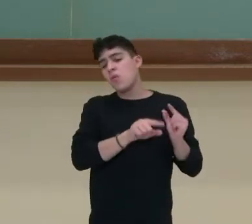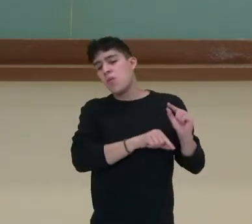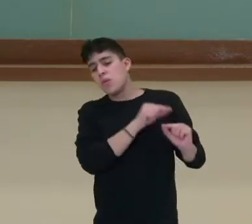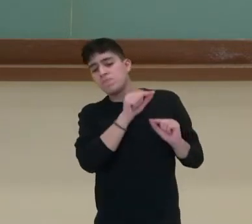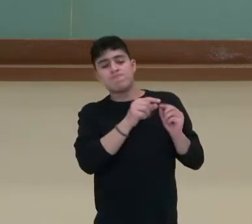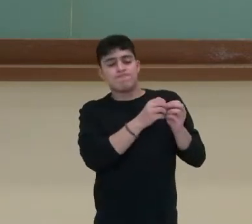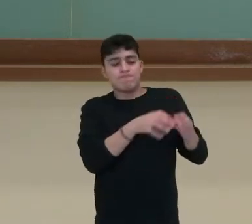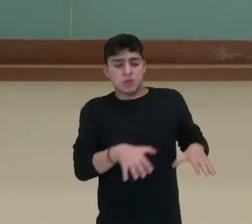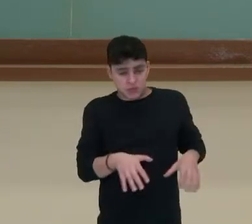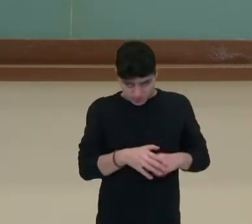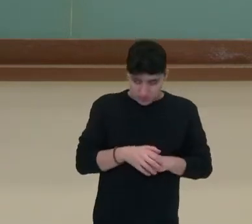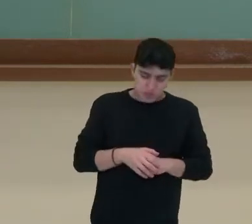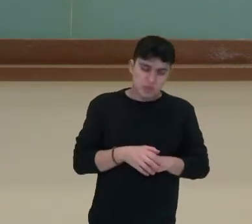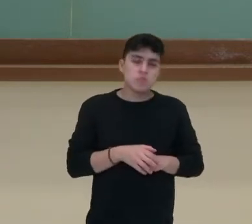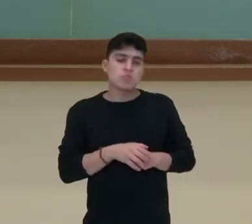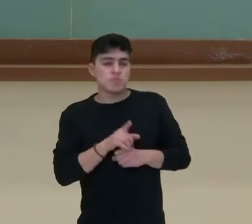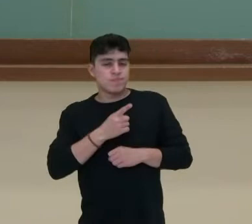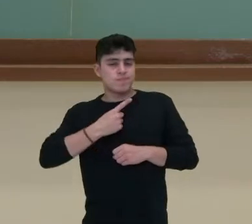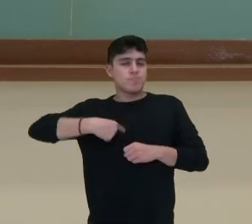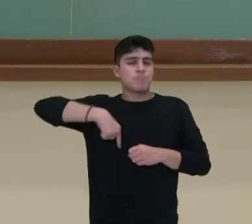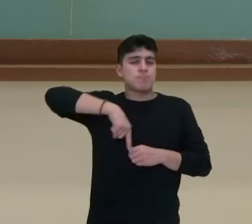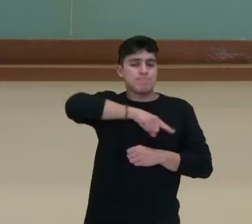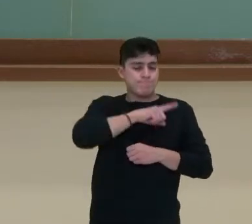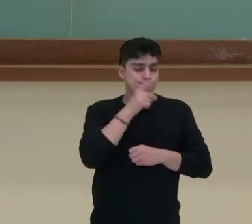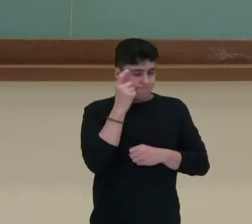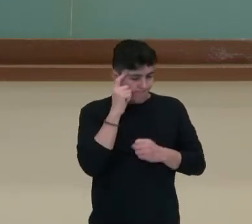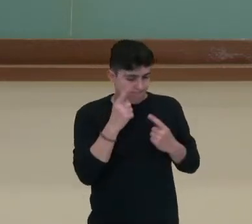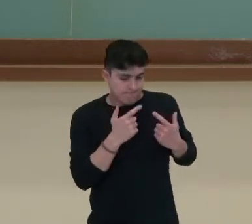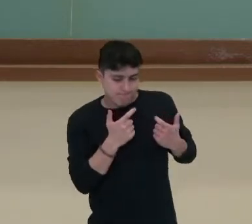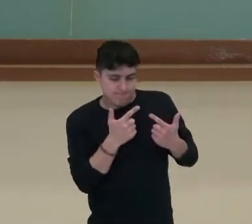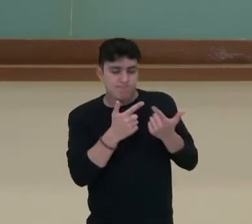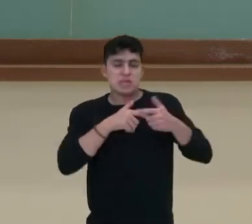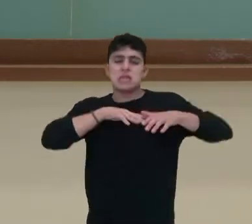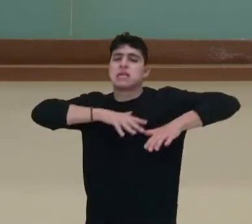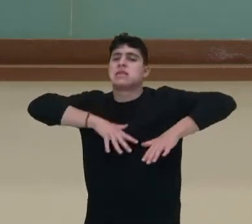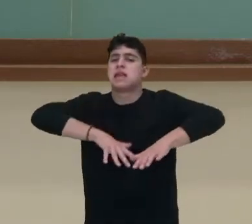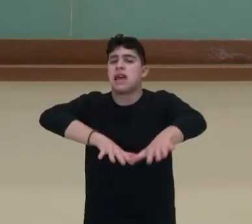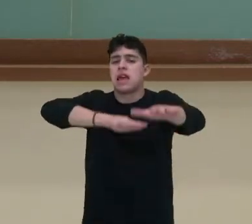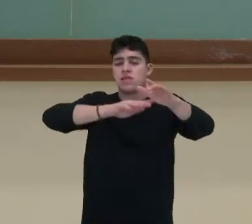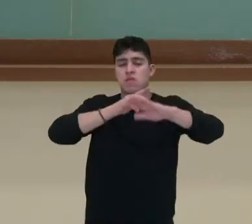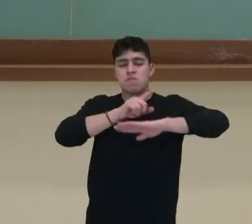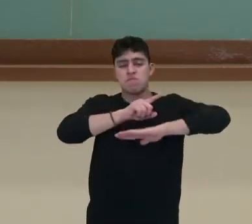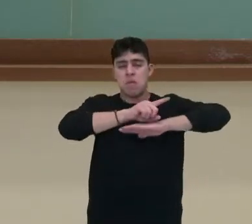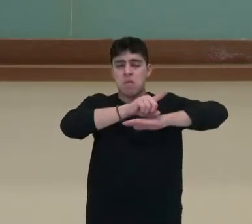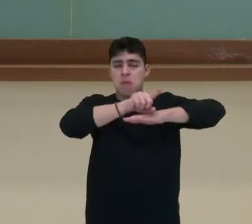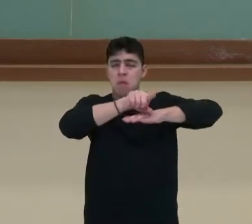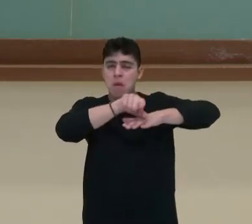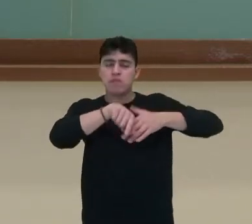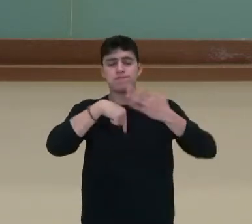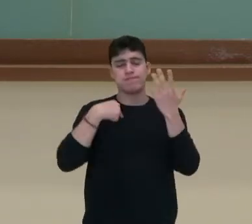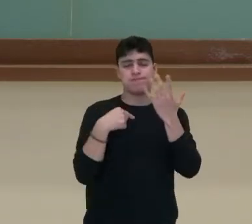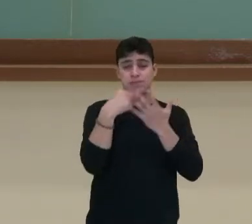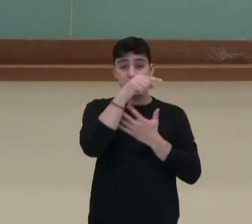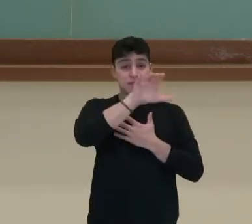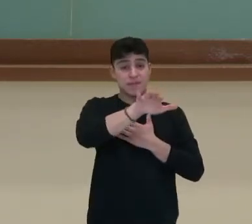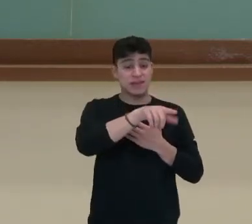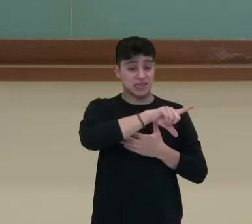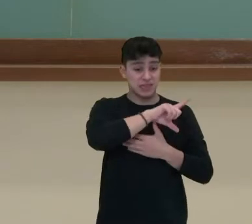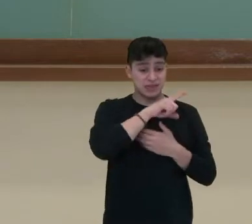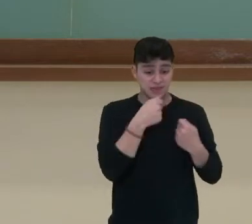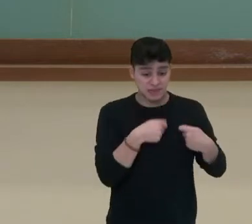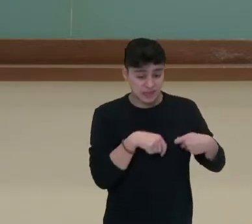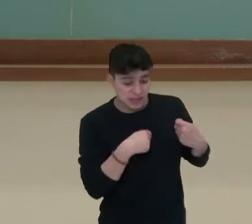gente pensa muito no exército, na parte militar, na parte do armamento. Só que vejo que uma guerra ela precisa de toda uma logística